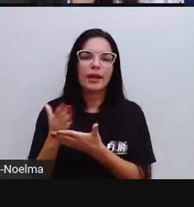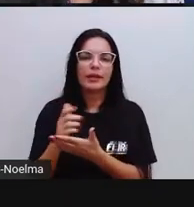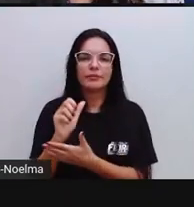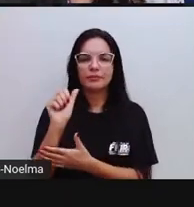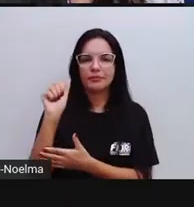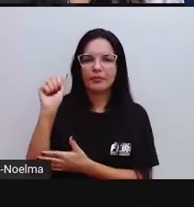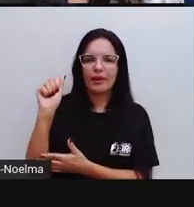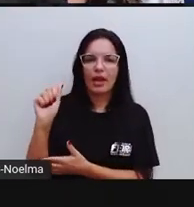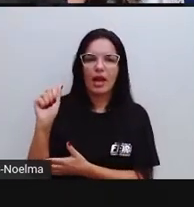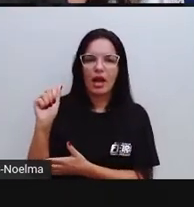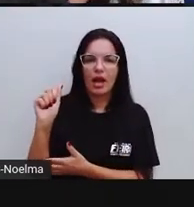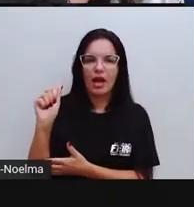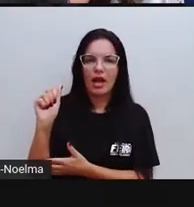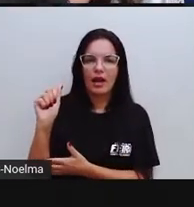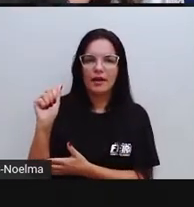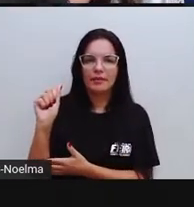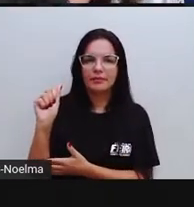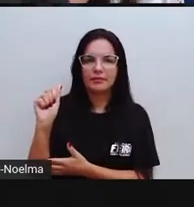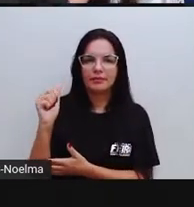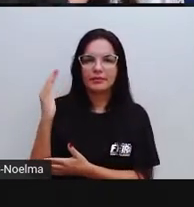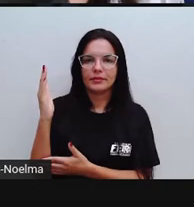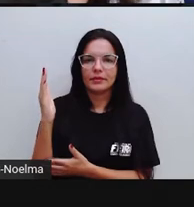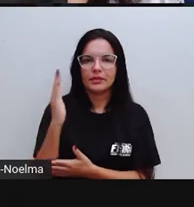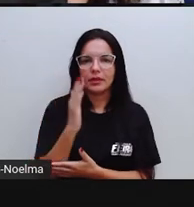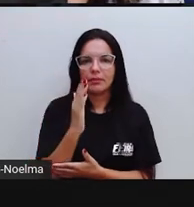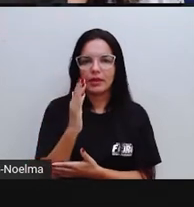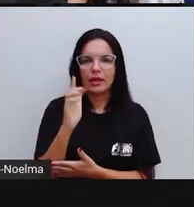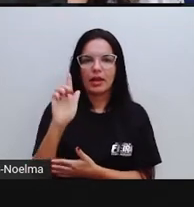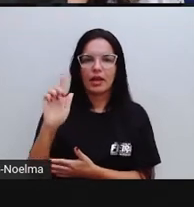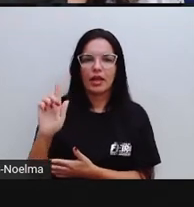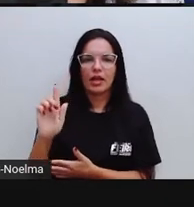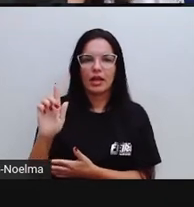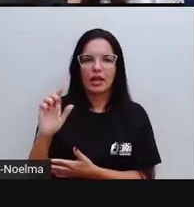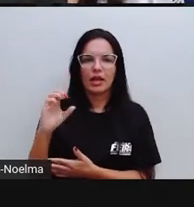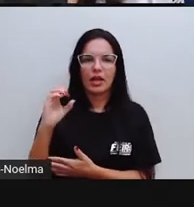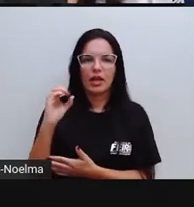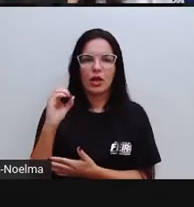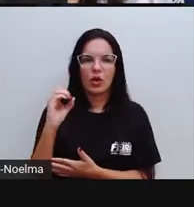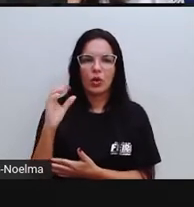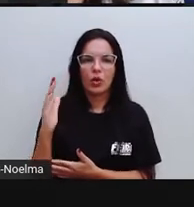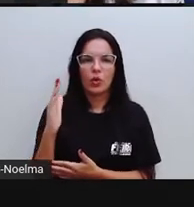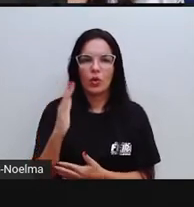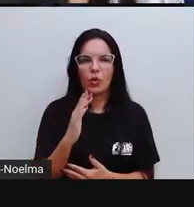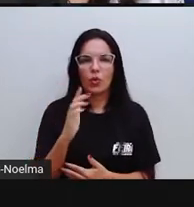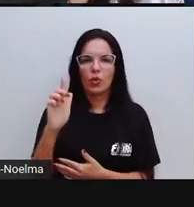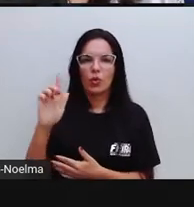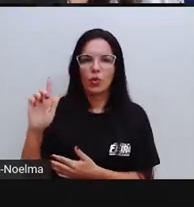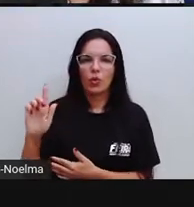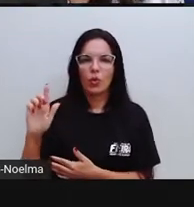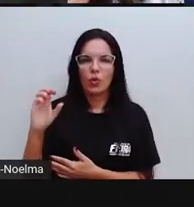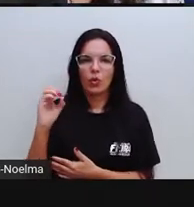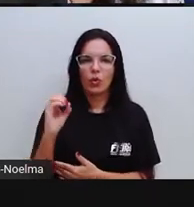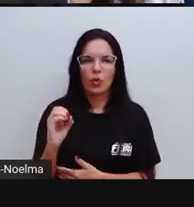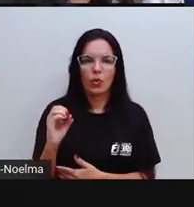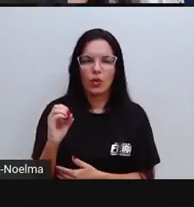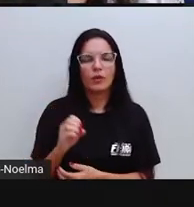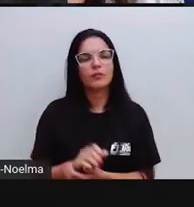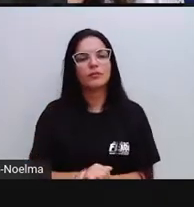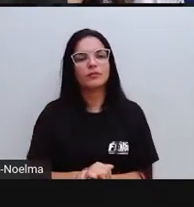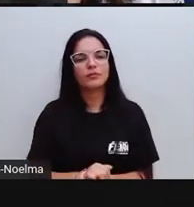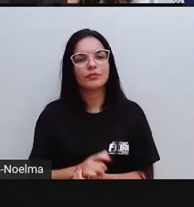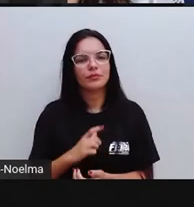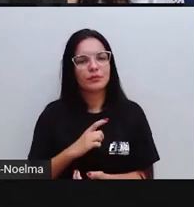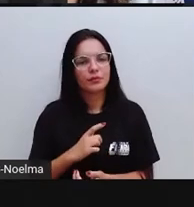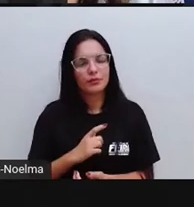Olha lá. Lembrando também, nós já falamos aí das sílabas, né? Toda sílaba